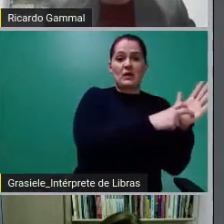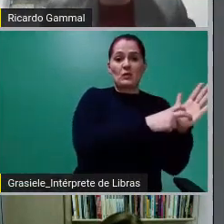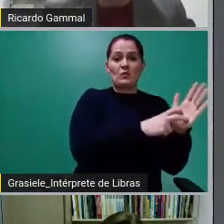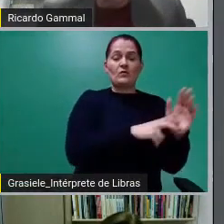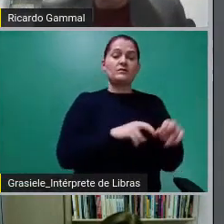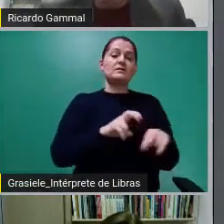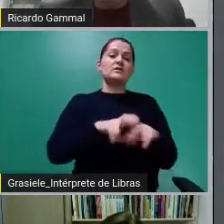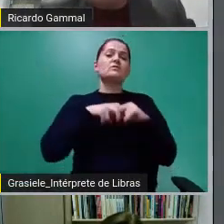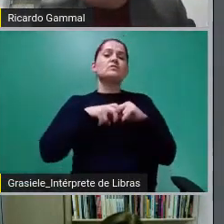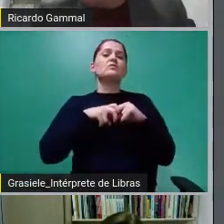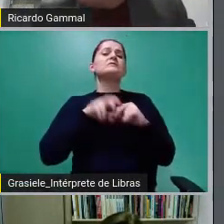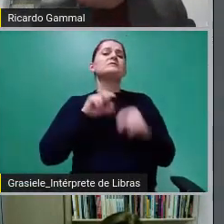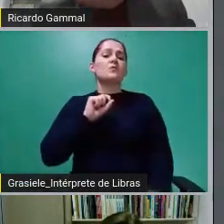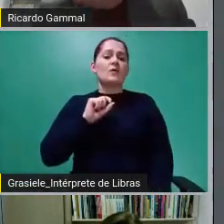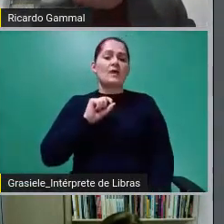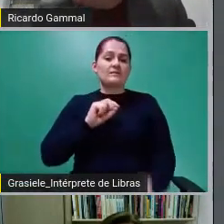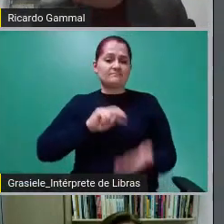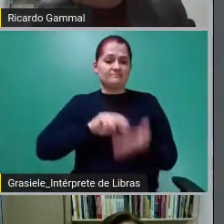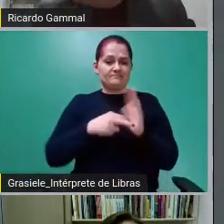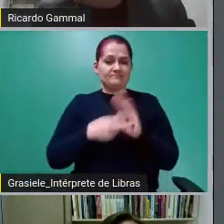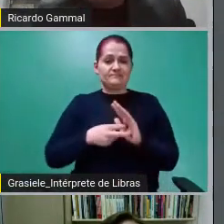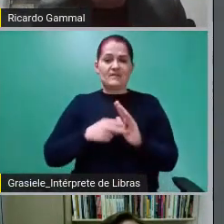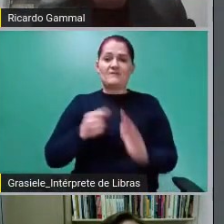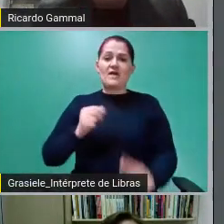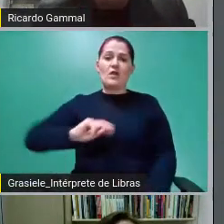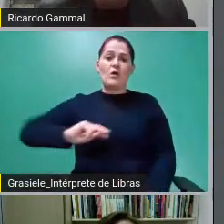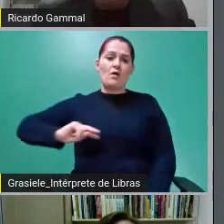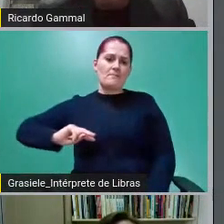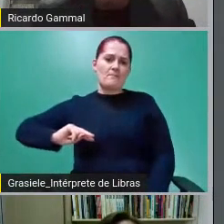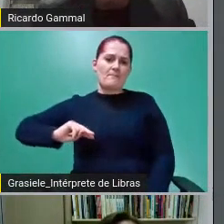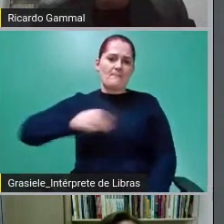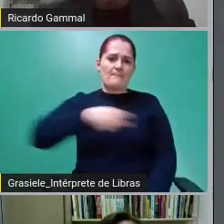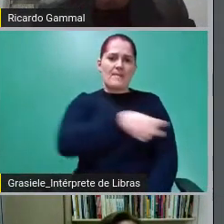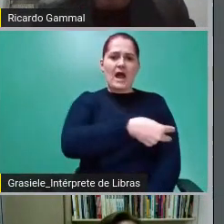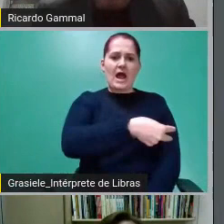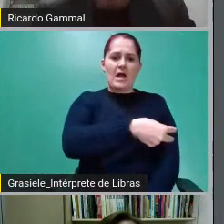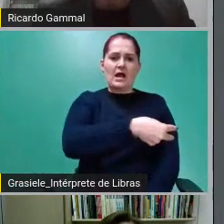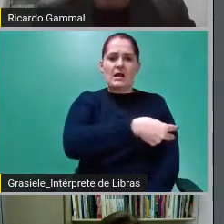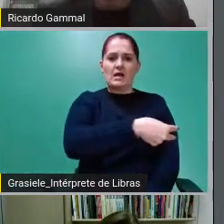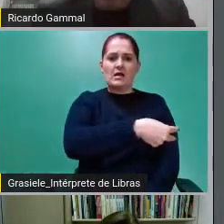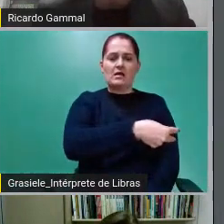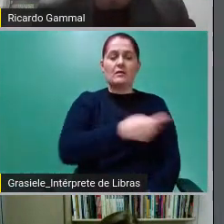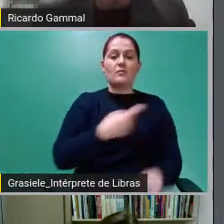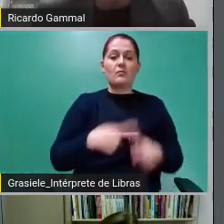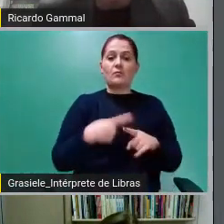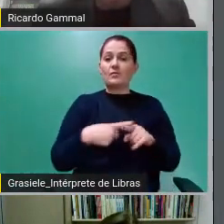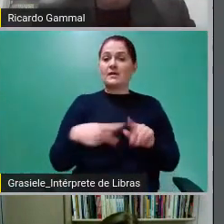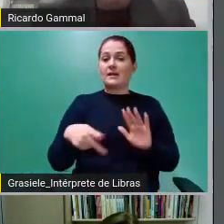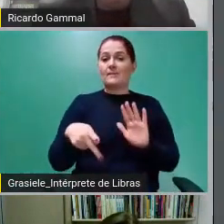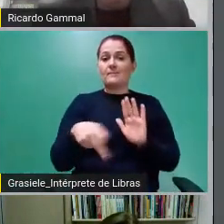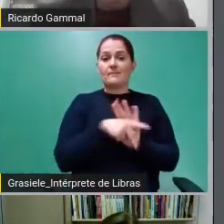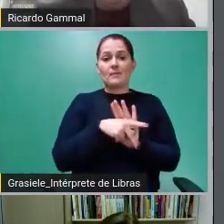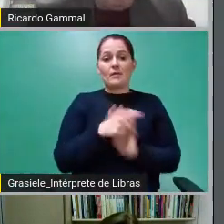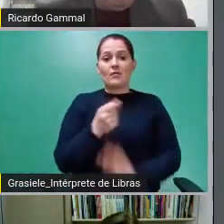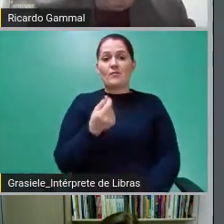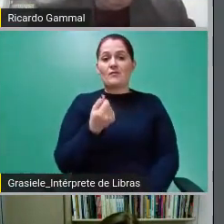transferência de propriedade do fluxo de arrecadação de créditos,